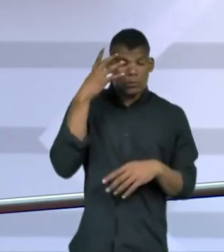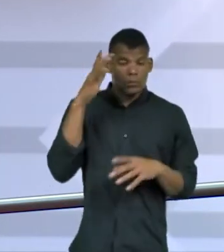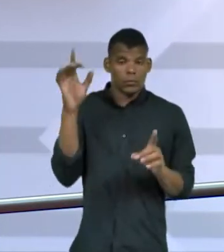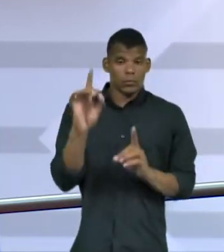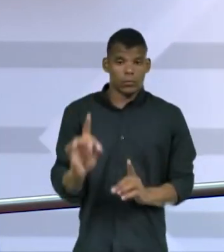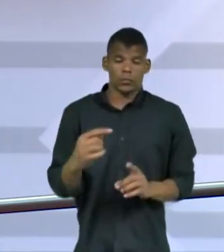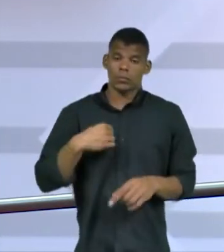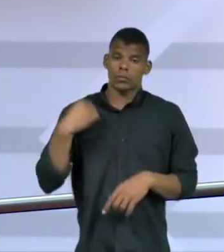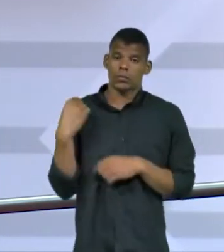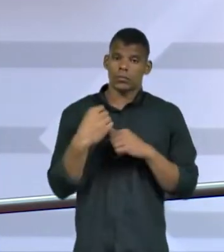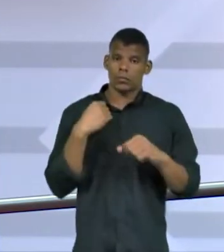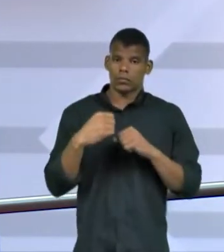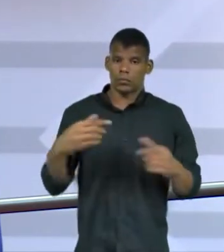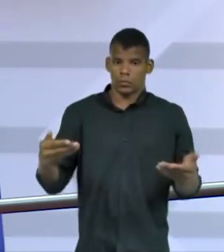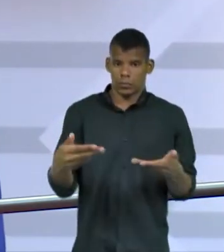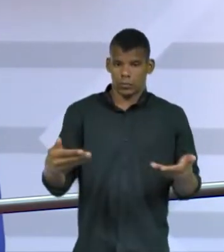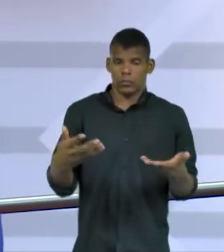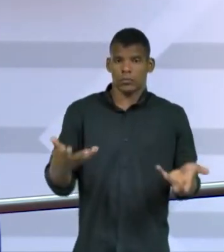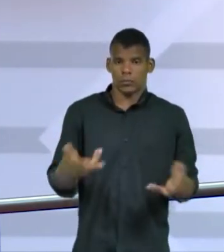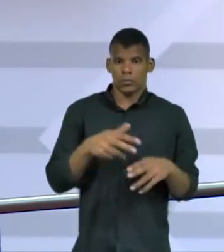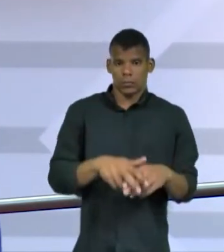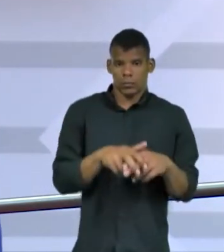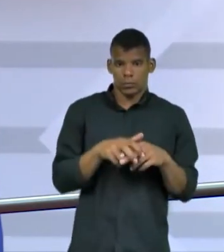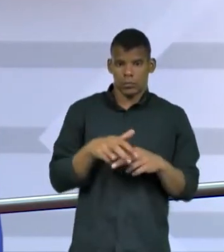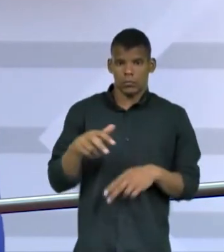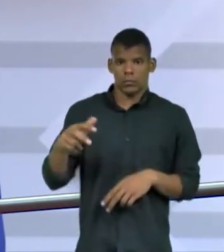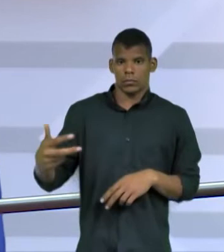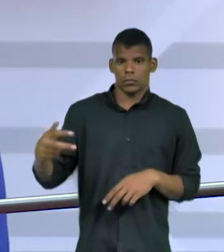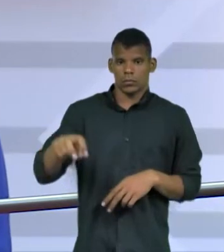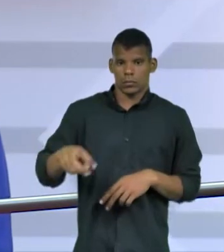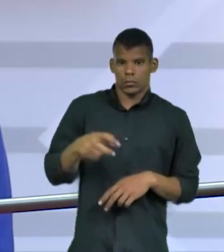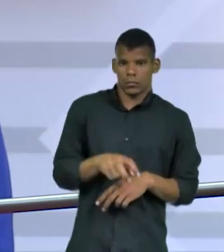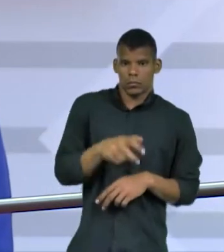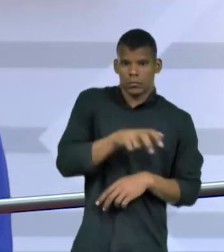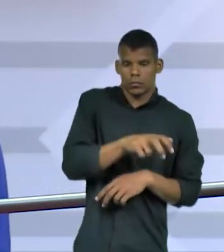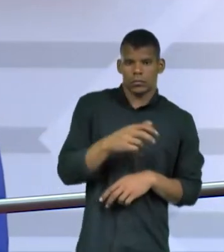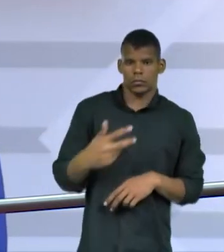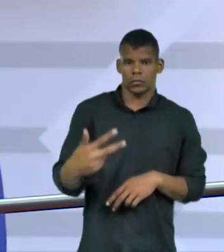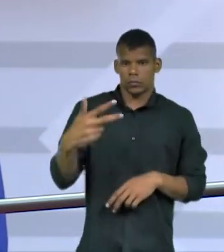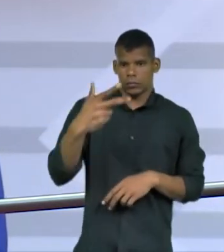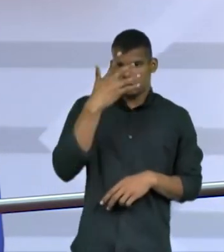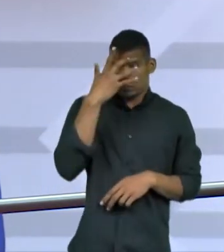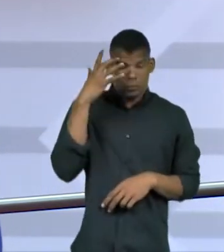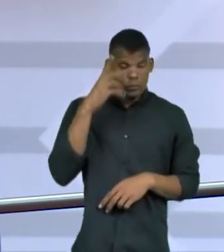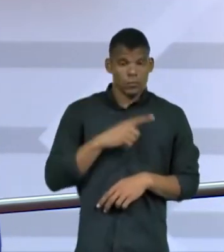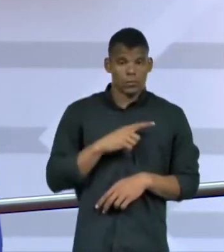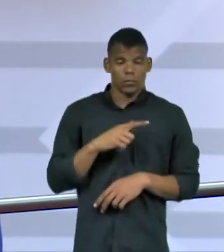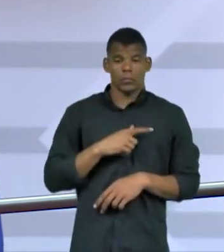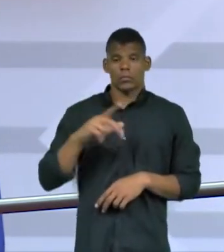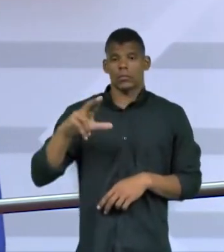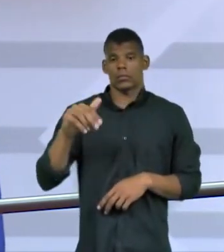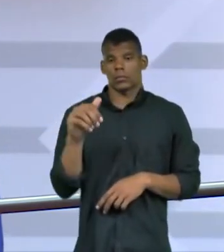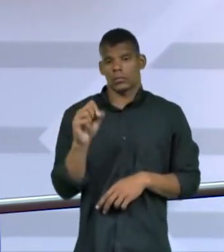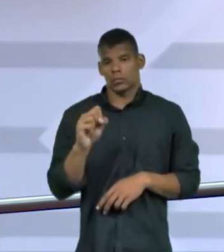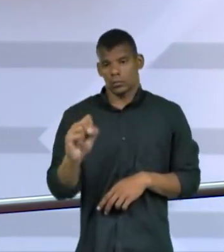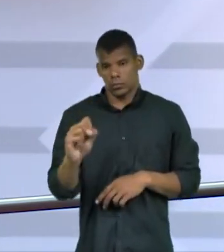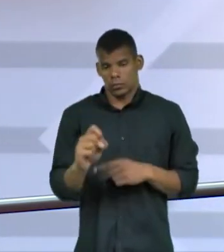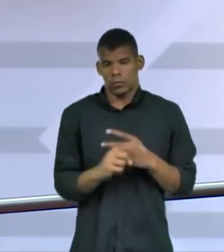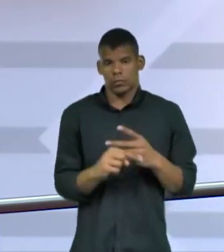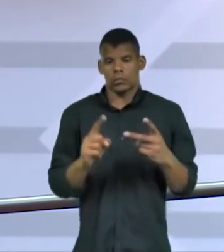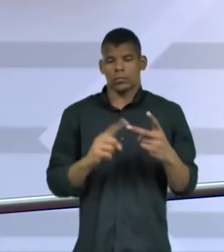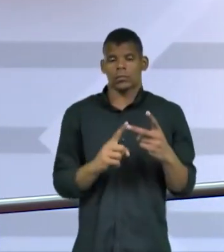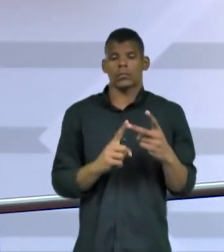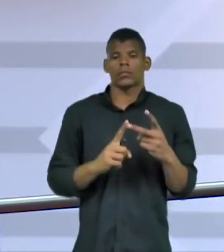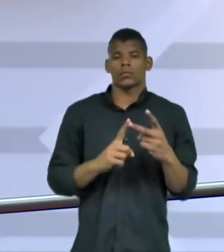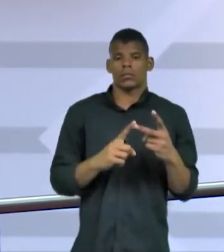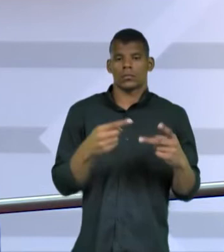discutir hoje. E pra isso a gente recebe três entrevistados, três participantes. Lucas Sampaio, é articulador da Coordenadoria